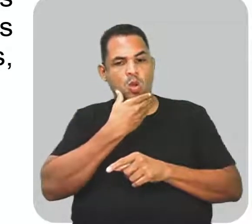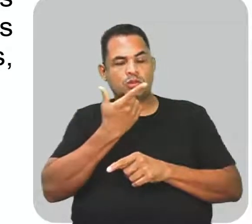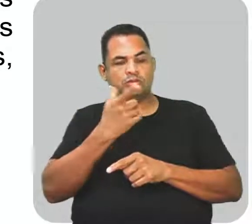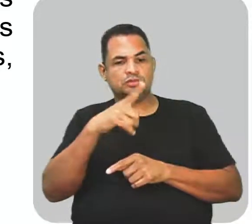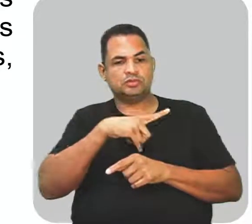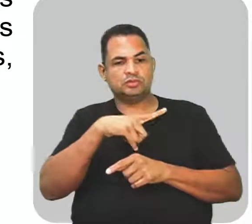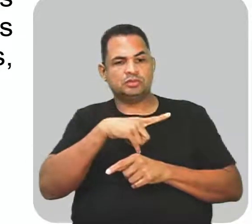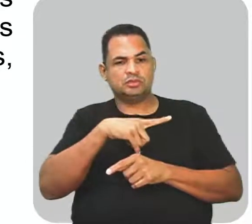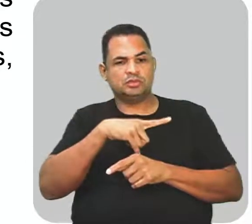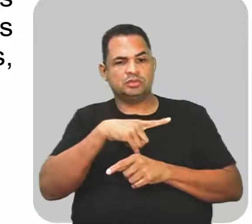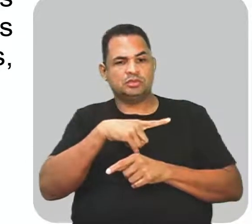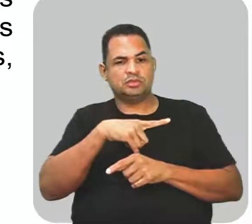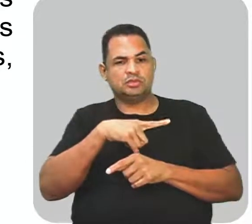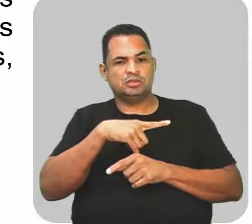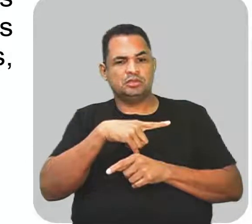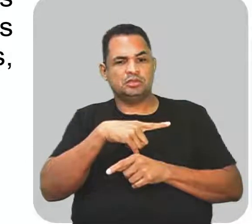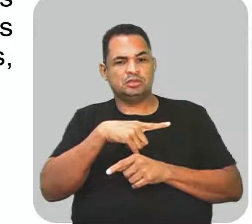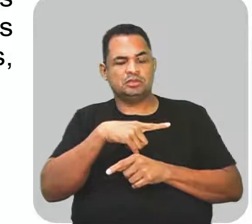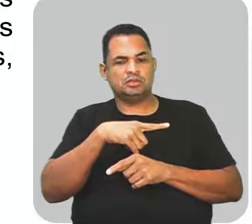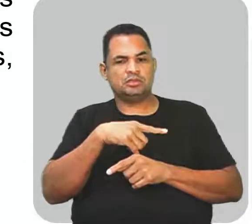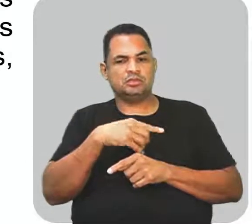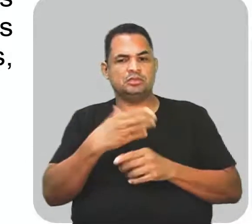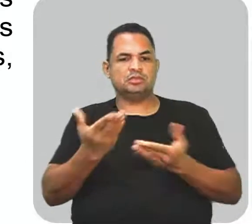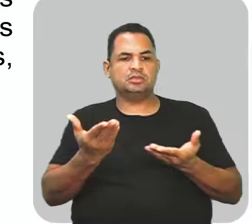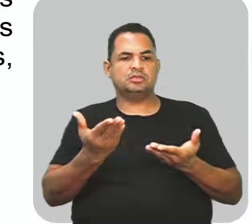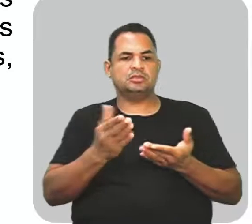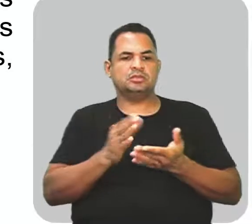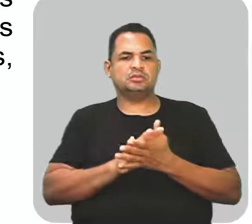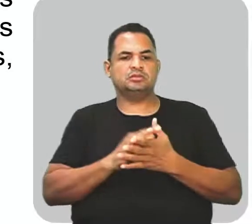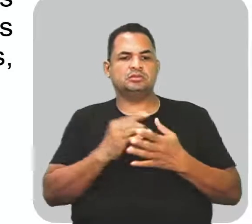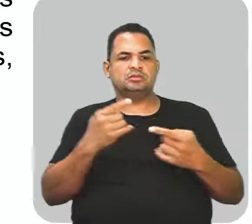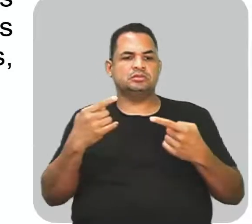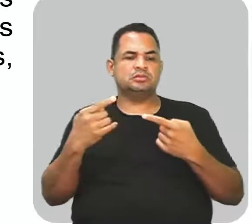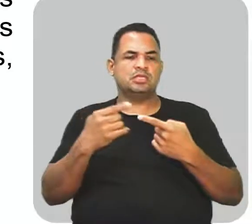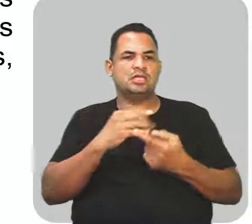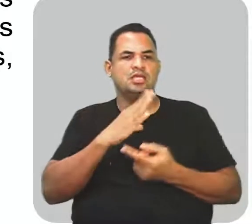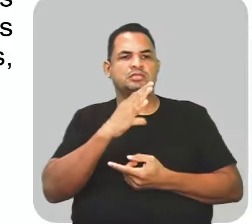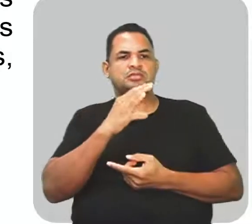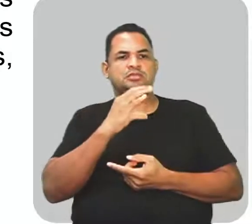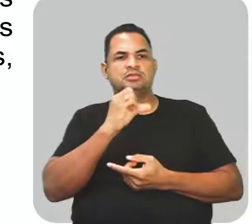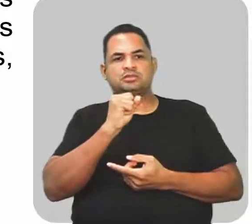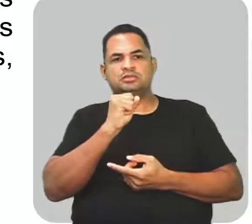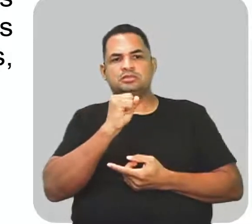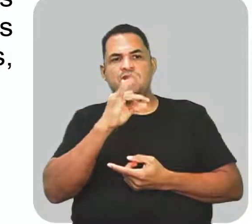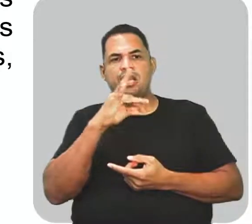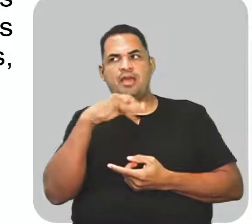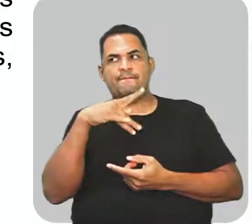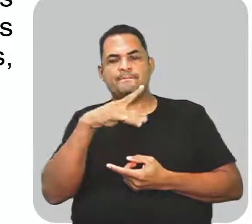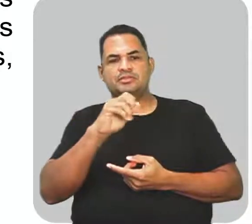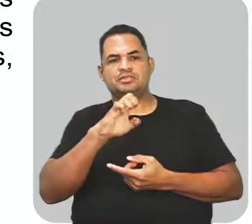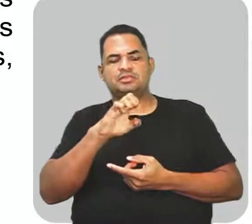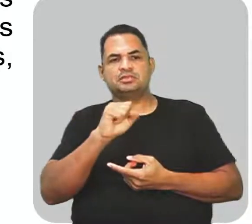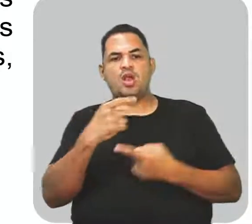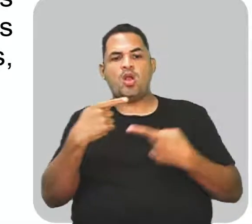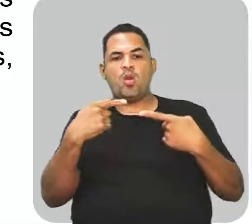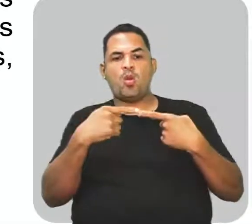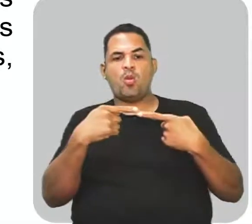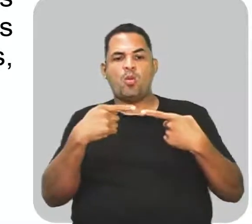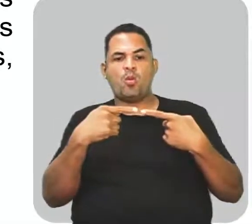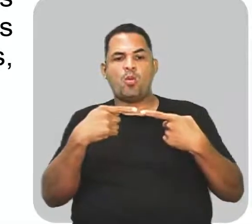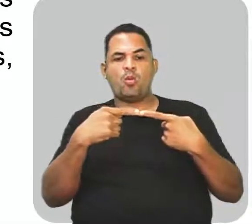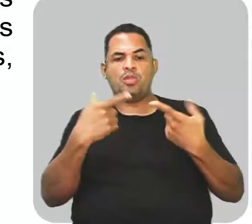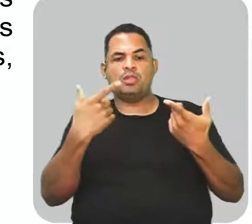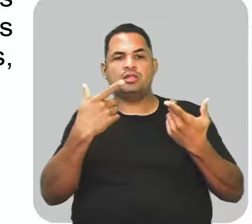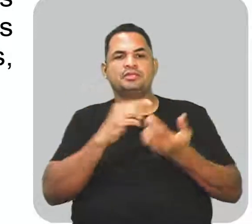nós temos aí a palavra já em relação a essa silepse, vendo a concordância, ok?